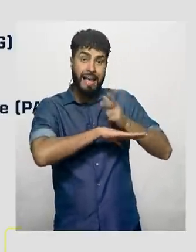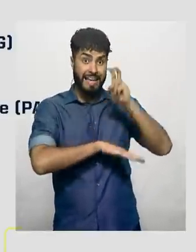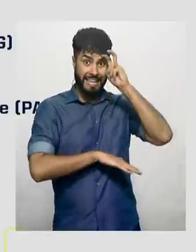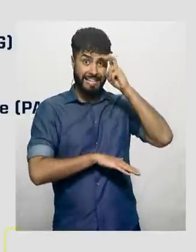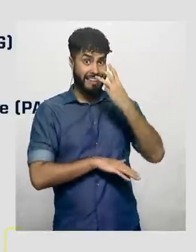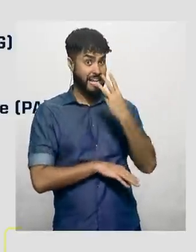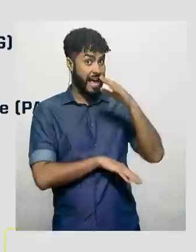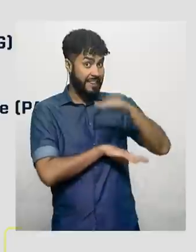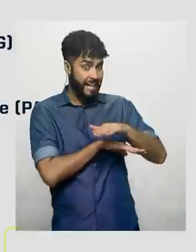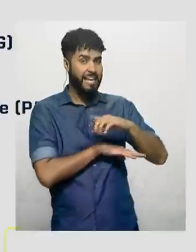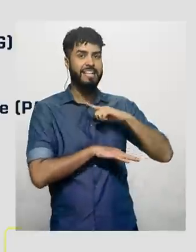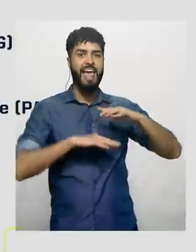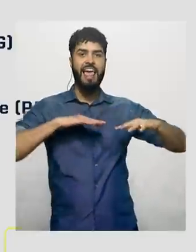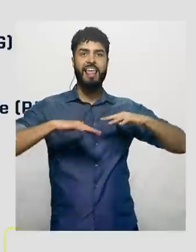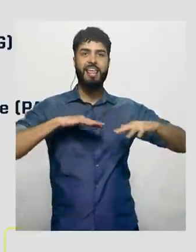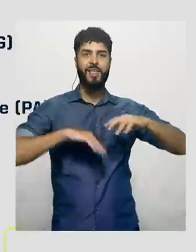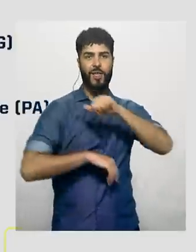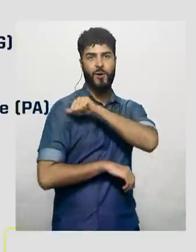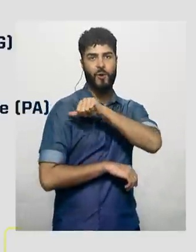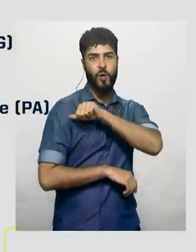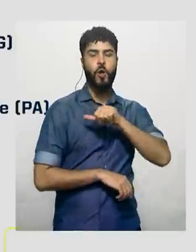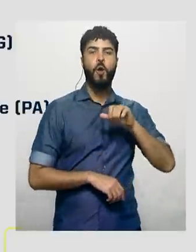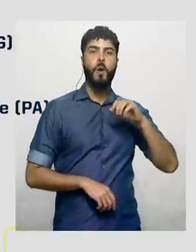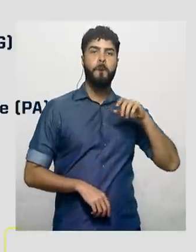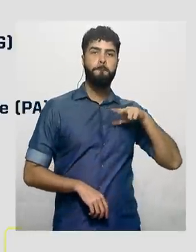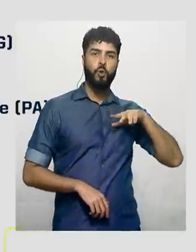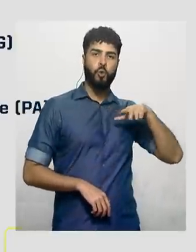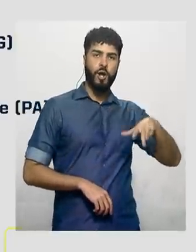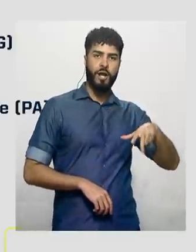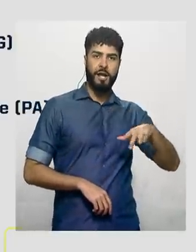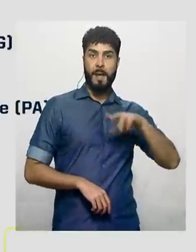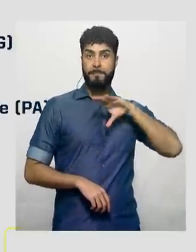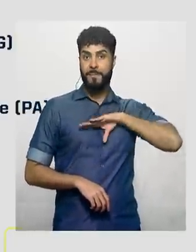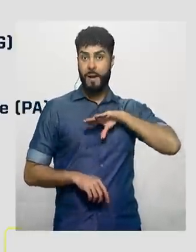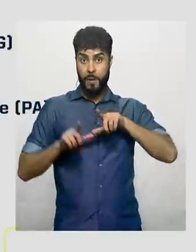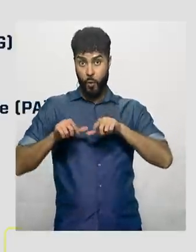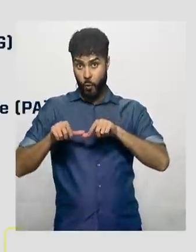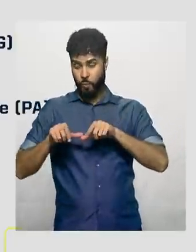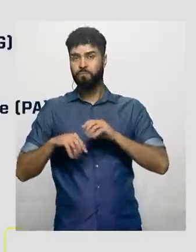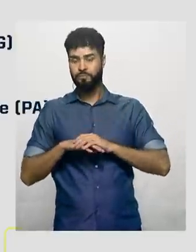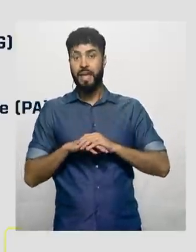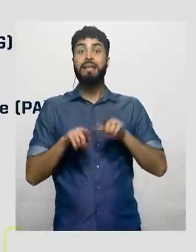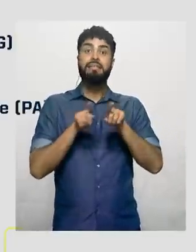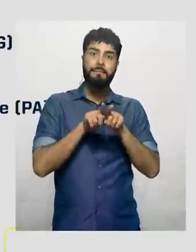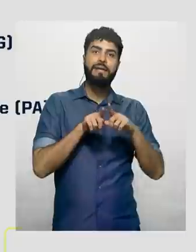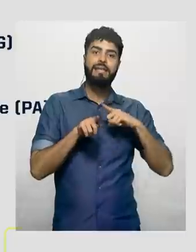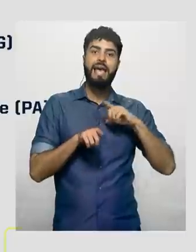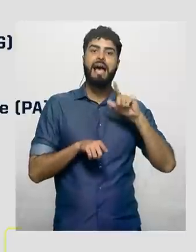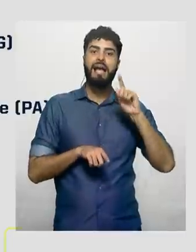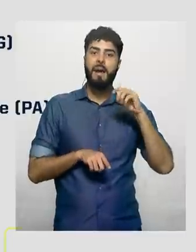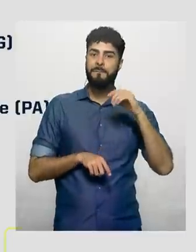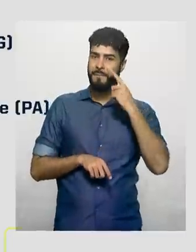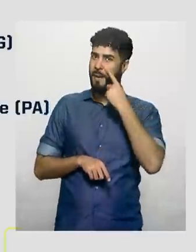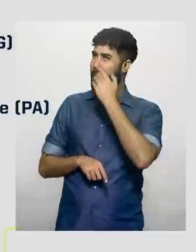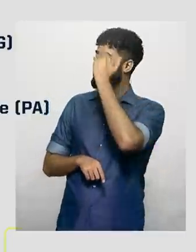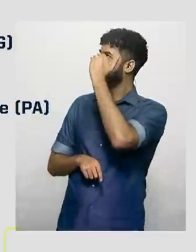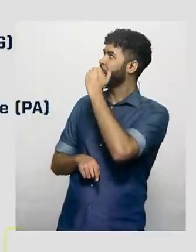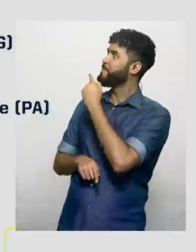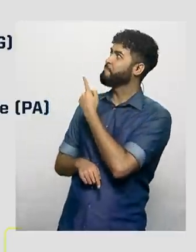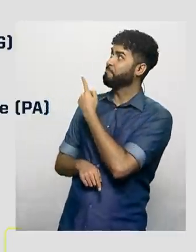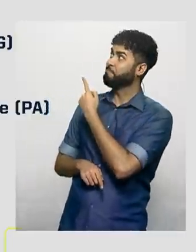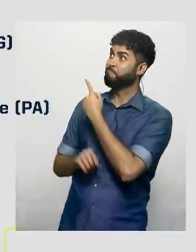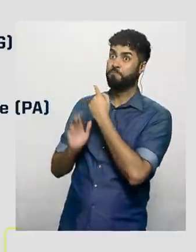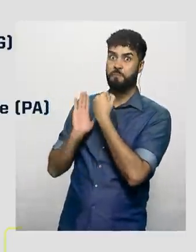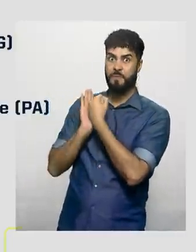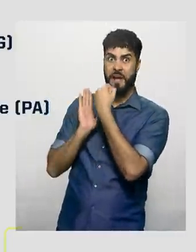subúrbio carioca entre português e bangu. No fim de semana, tem Gama e Caldense, no sábado, às quatro da tarde. E no domingo,